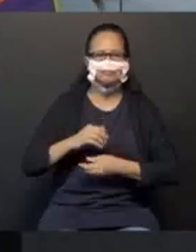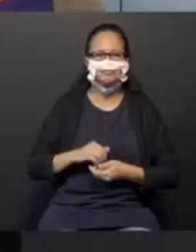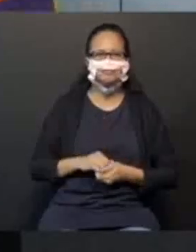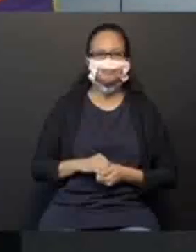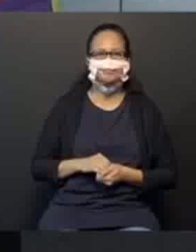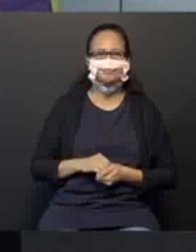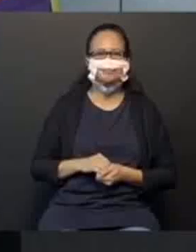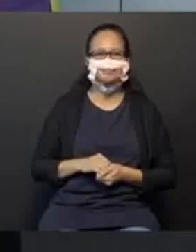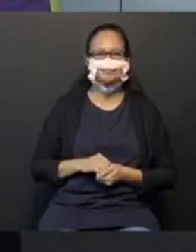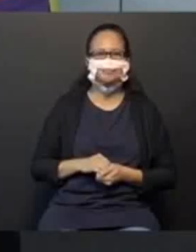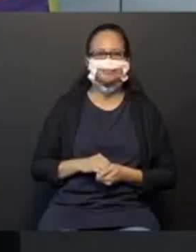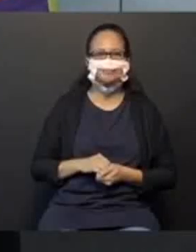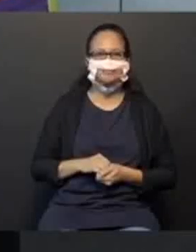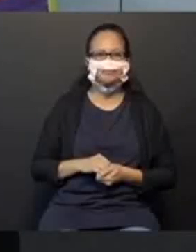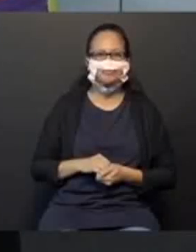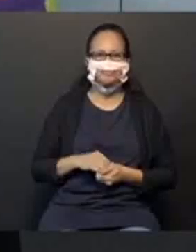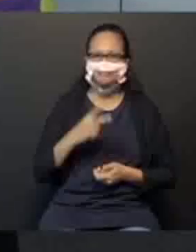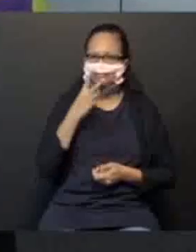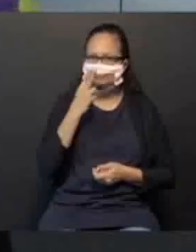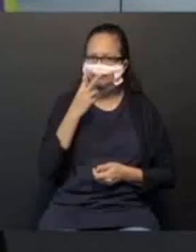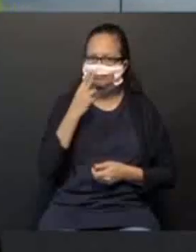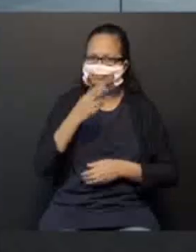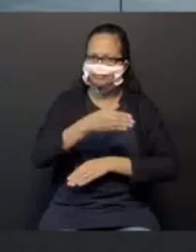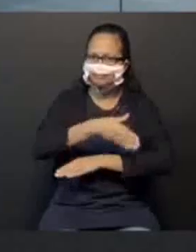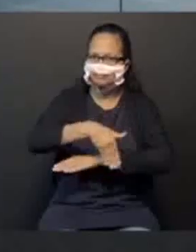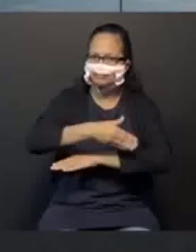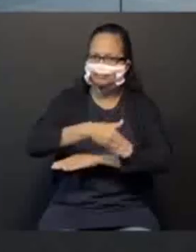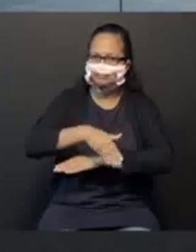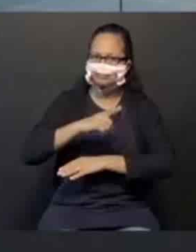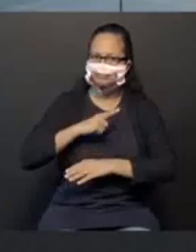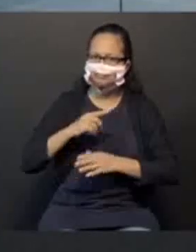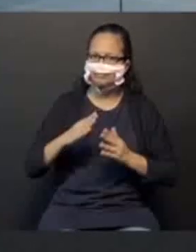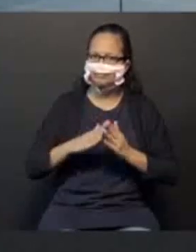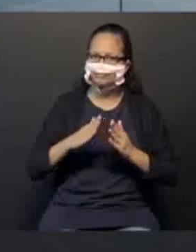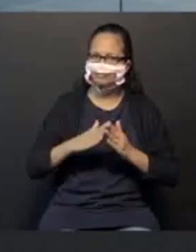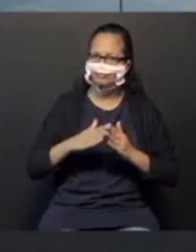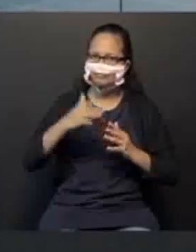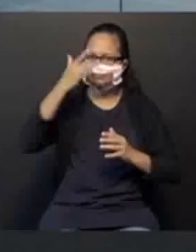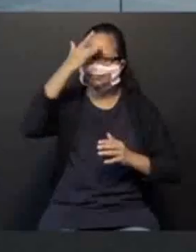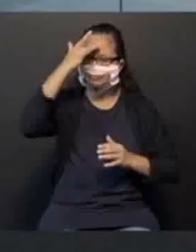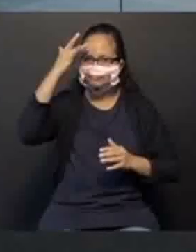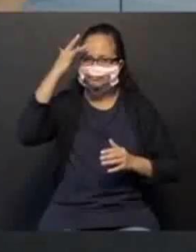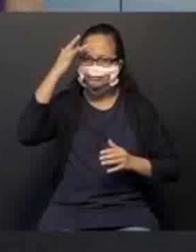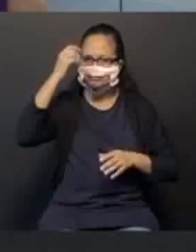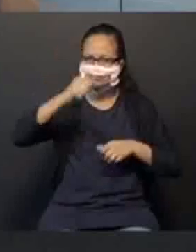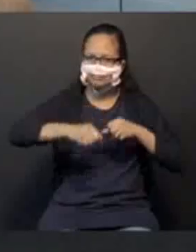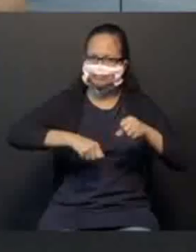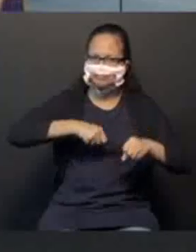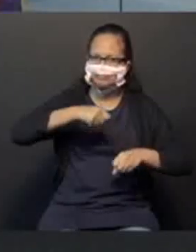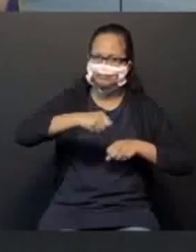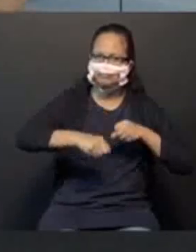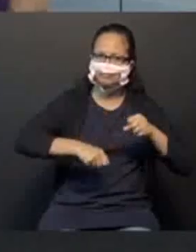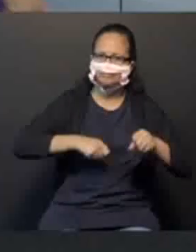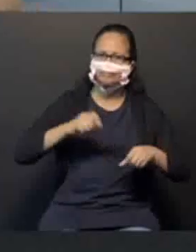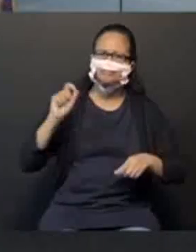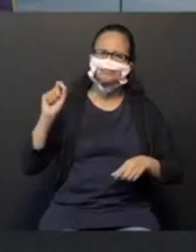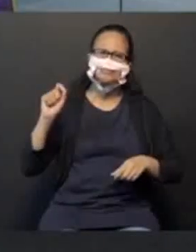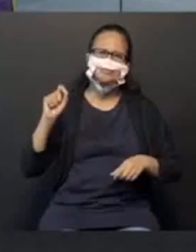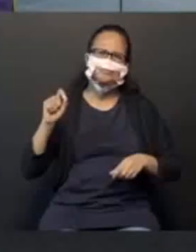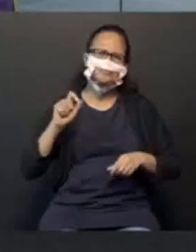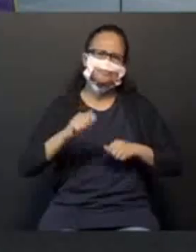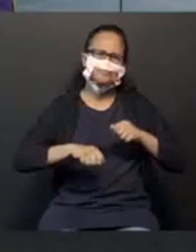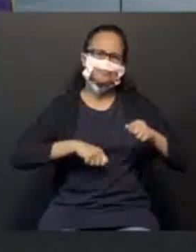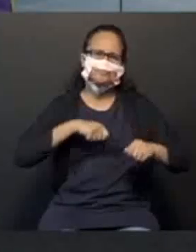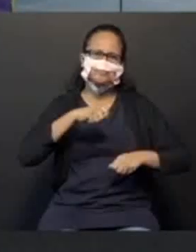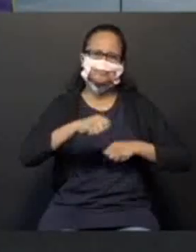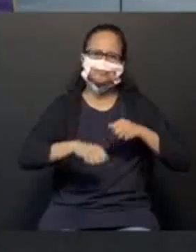Isso parece com a rua de vocês. Olha, tem casas, pessoas, ciclistas. Professor, o que é ciclista?